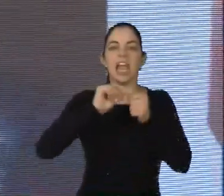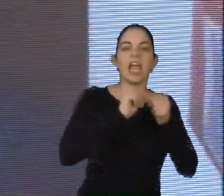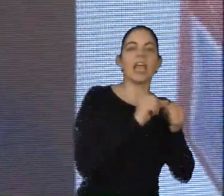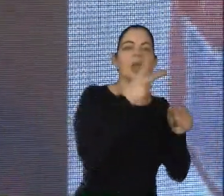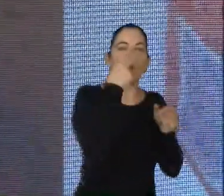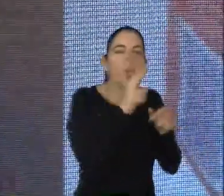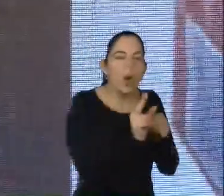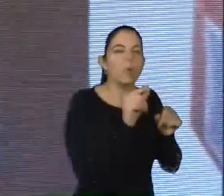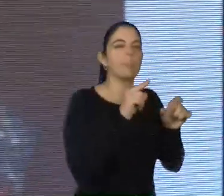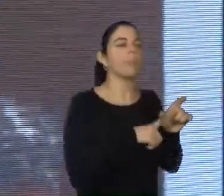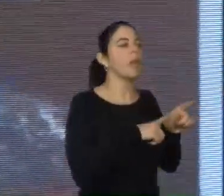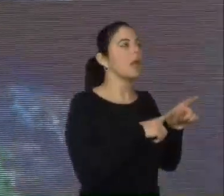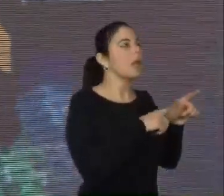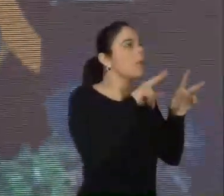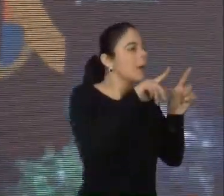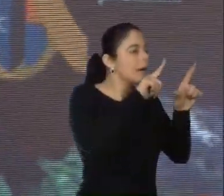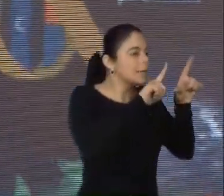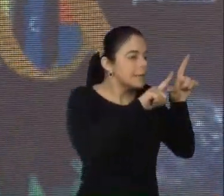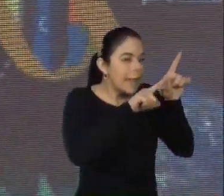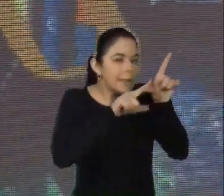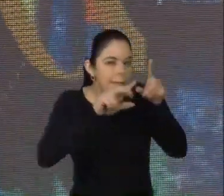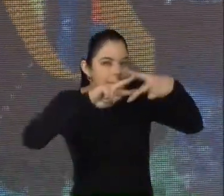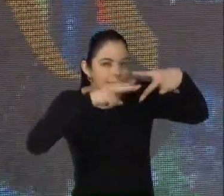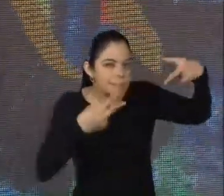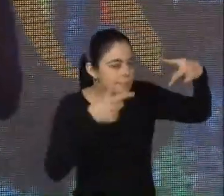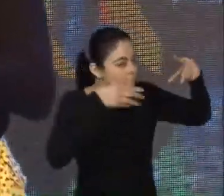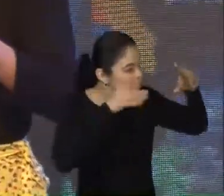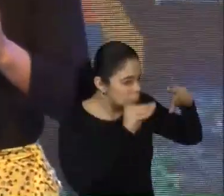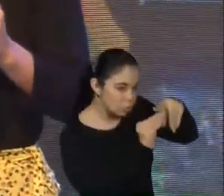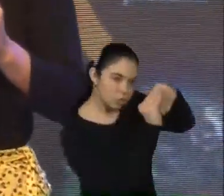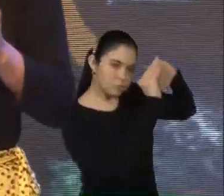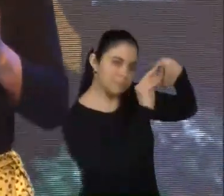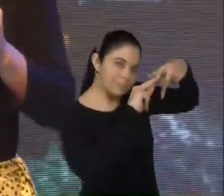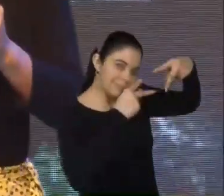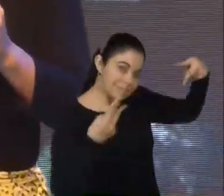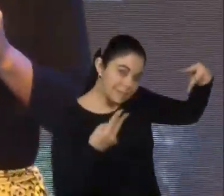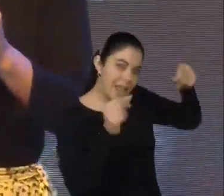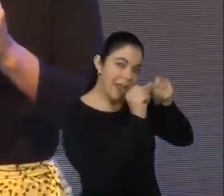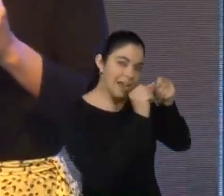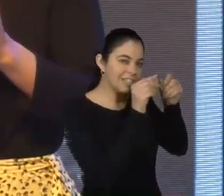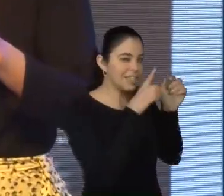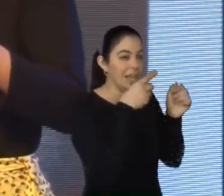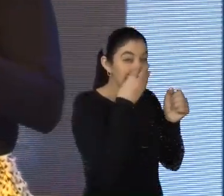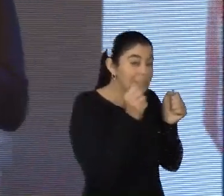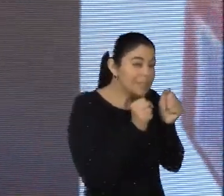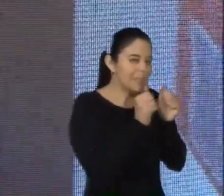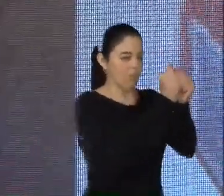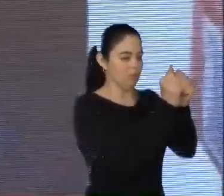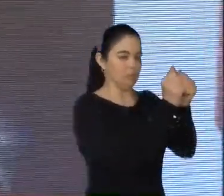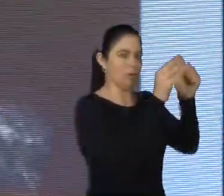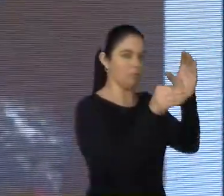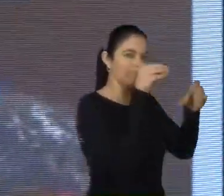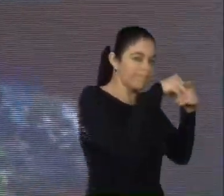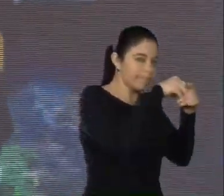de nucleotídeos, uma sequência de letrinhas, vamos falar assim, penduradas no nosso DNA. Toda vez que